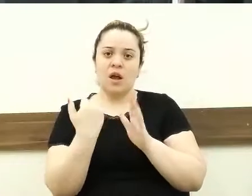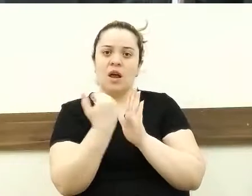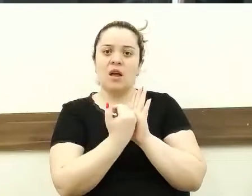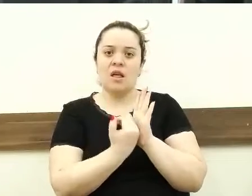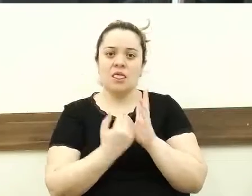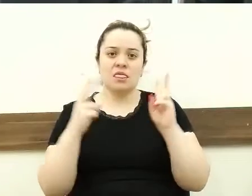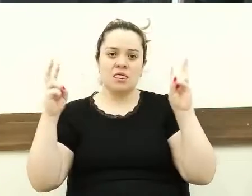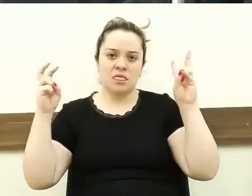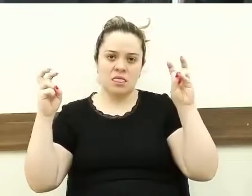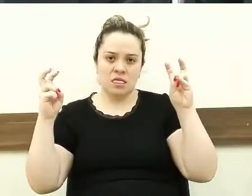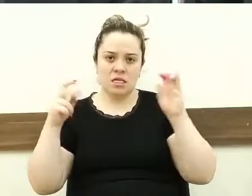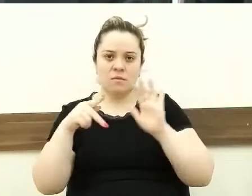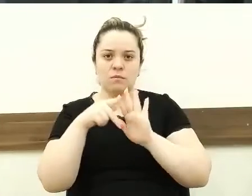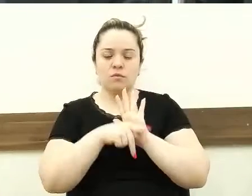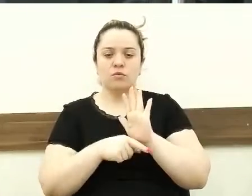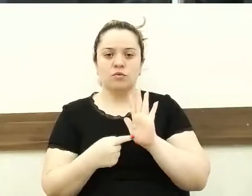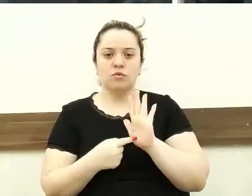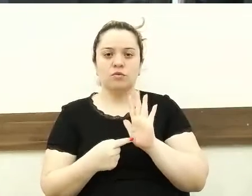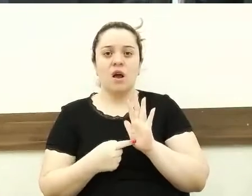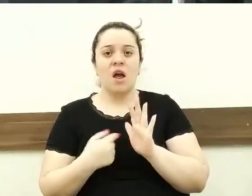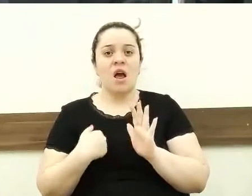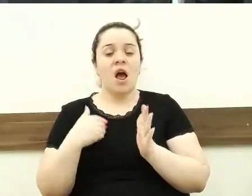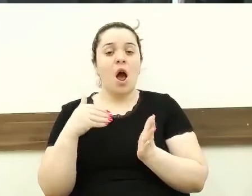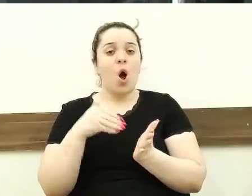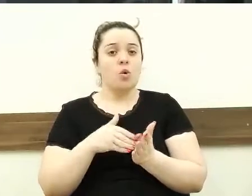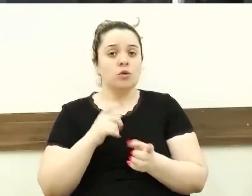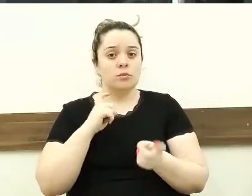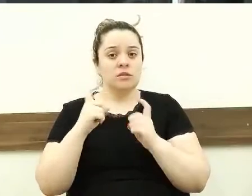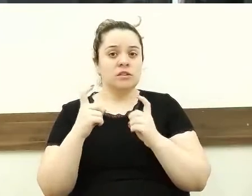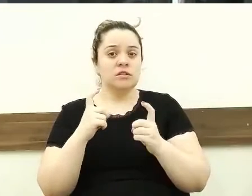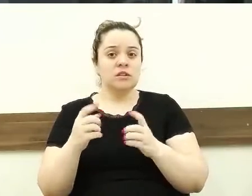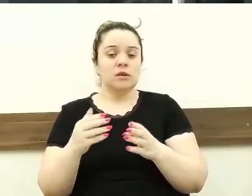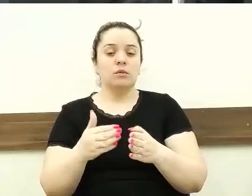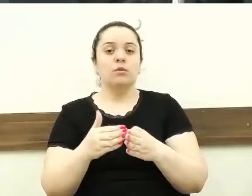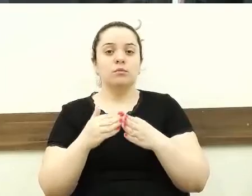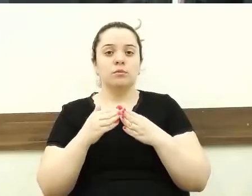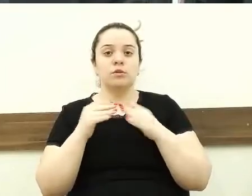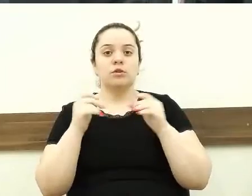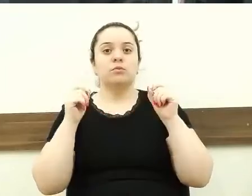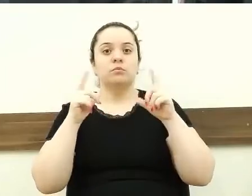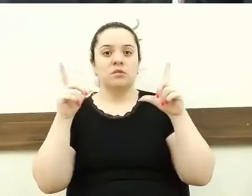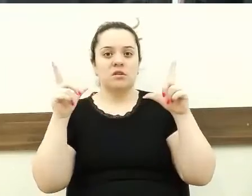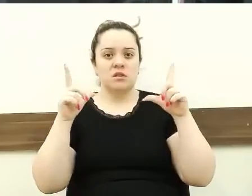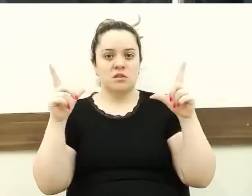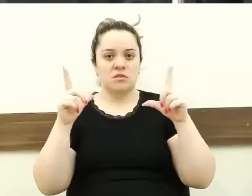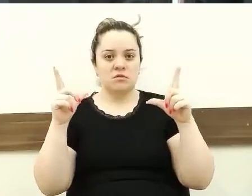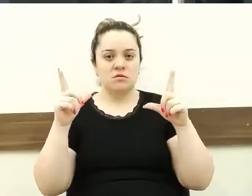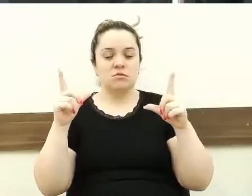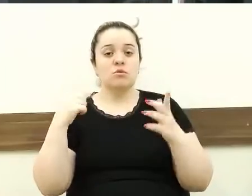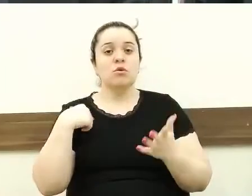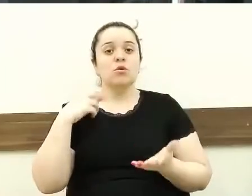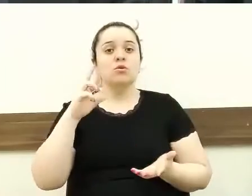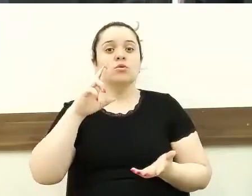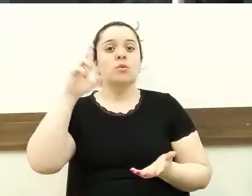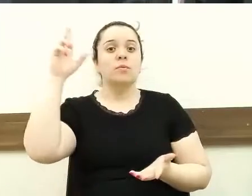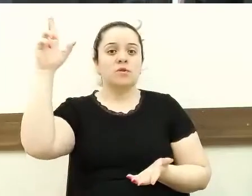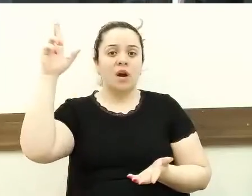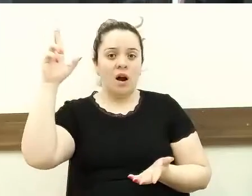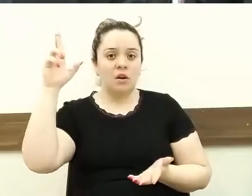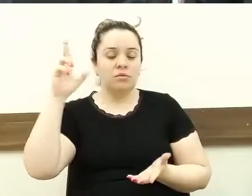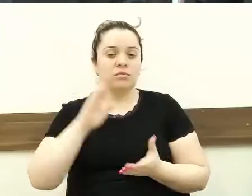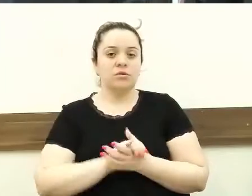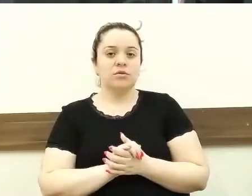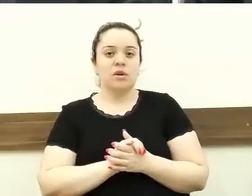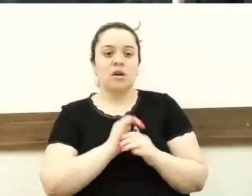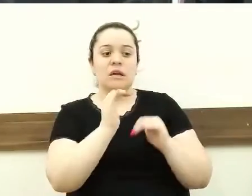seguinte. Na última sessão, eu pedi uma atenção sobre os cargos, as pessoas que ocupam os